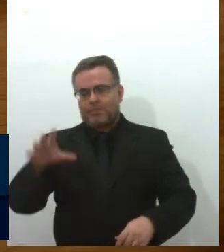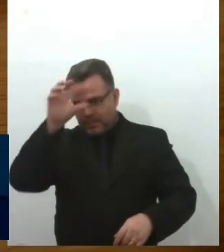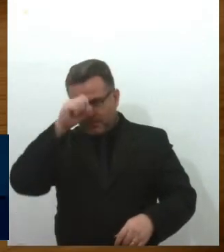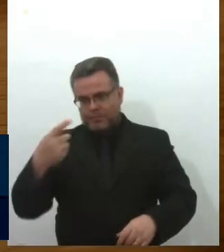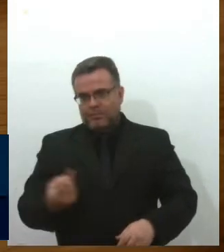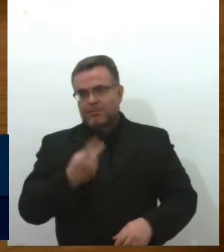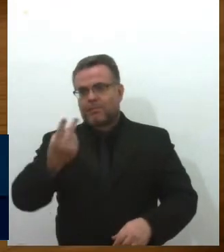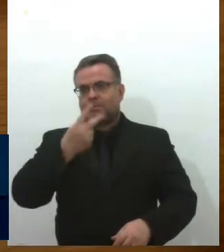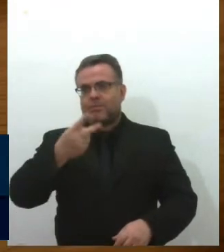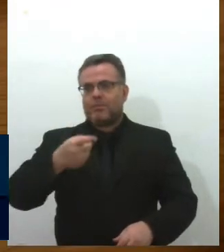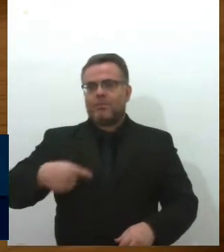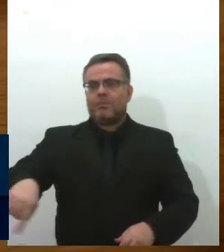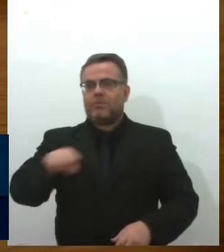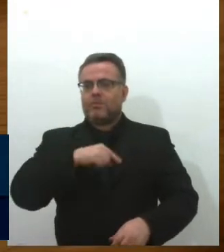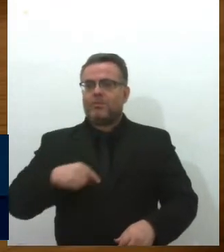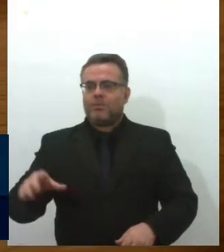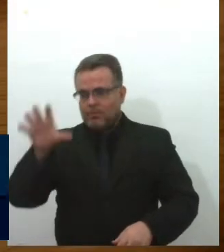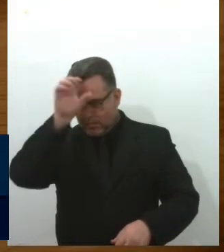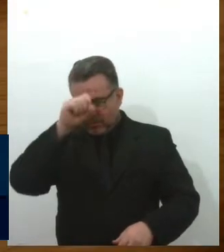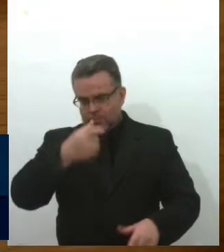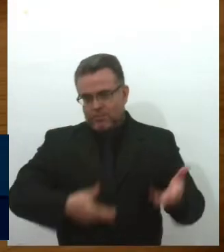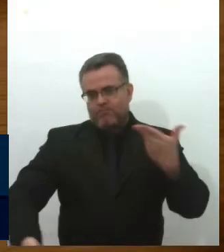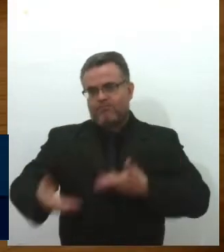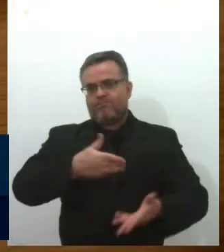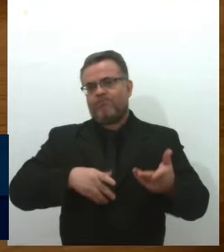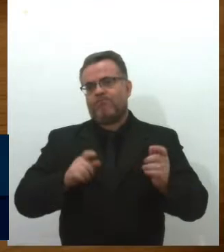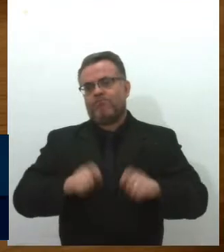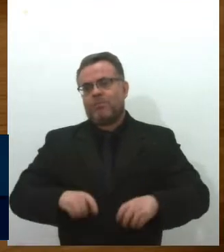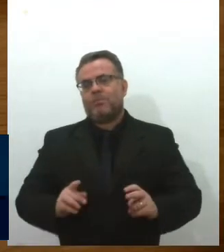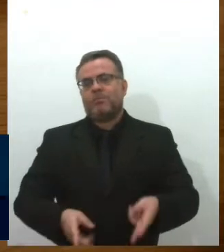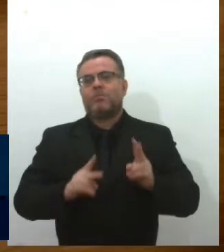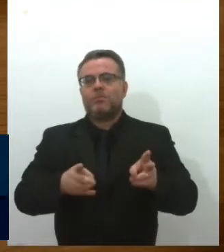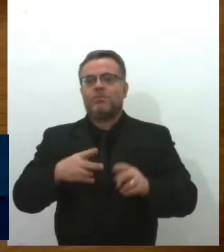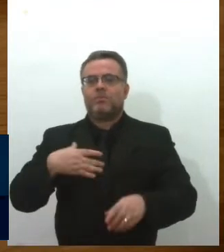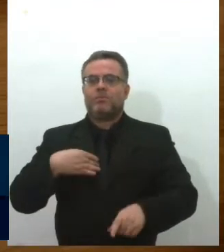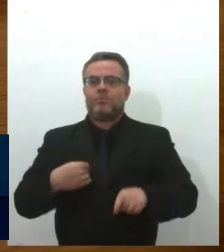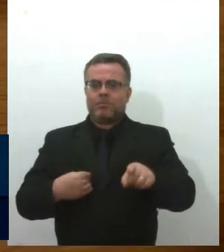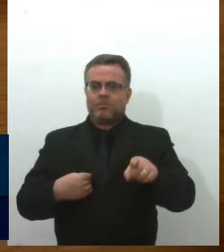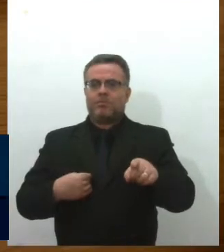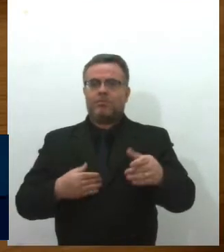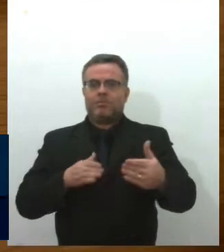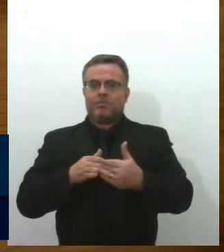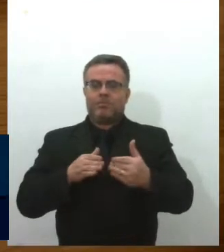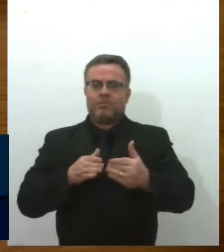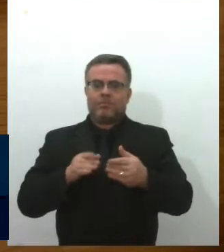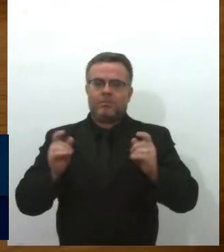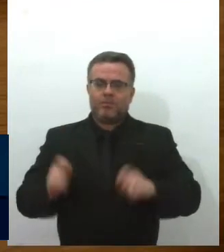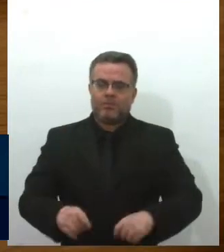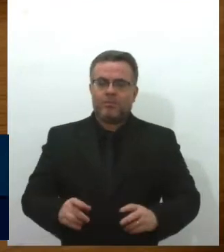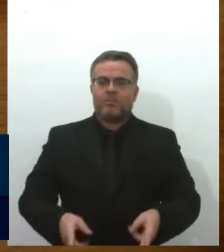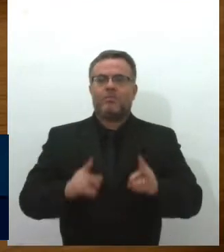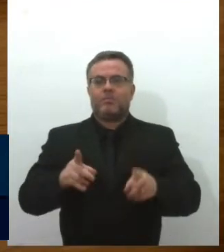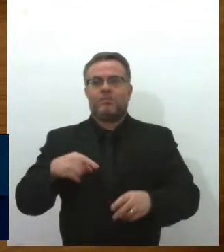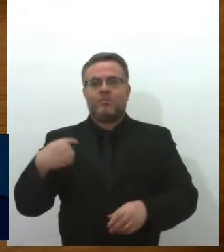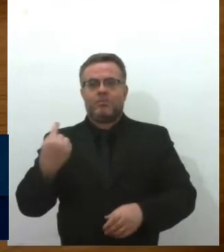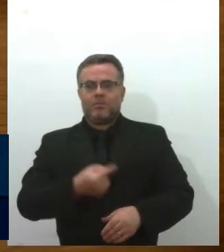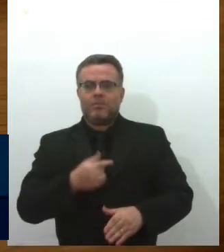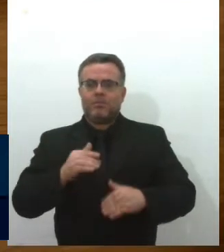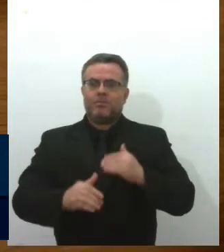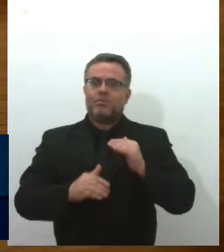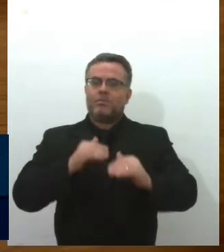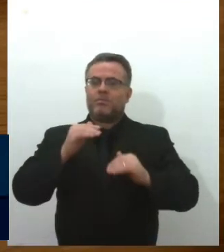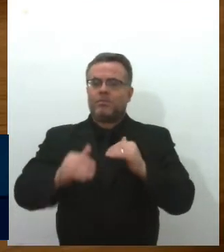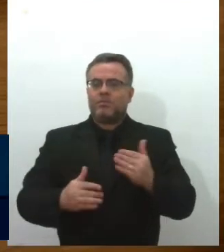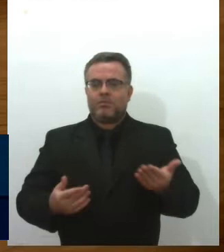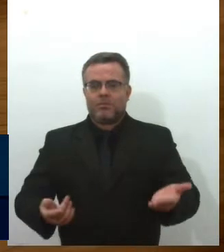nenhuma escola ensina. Para nós, seu filho é nosso filho. E estamos aos poucos por